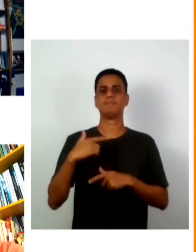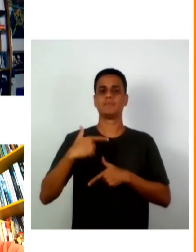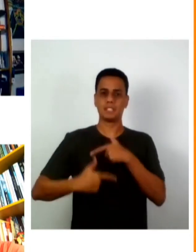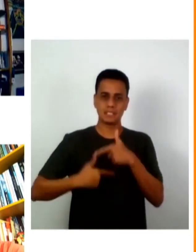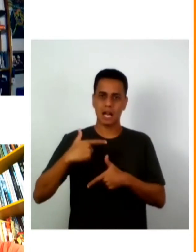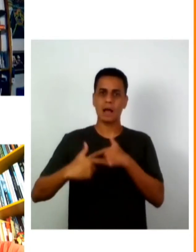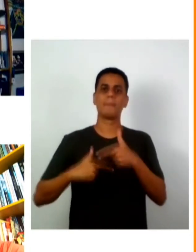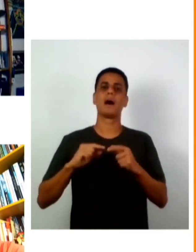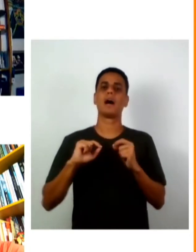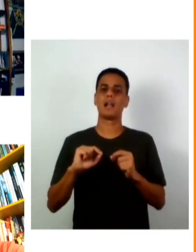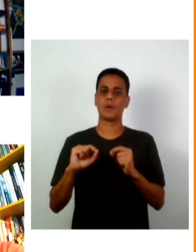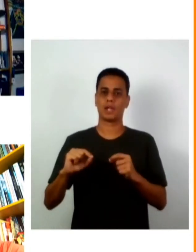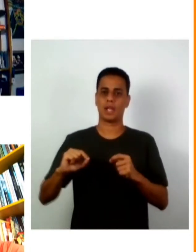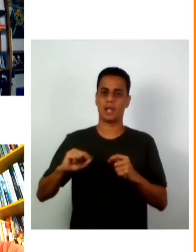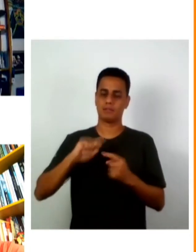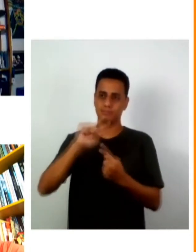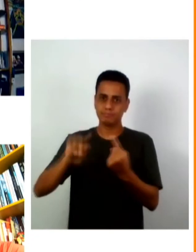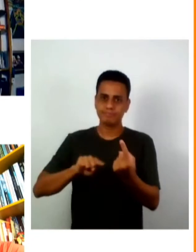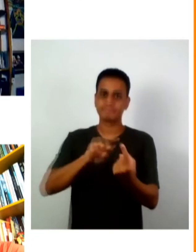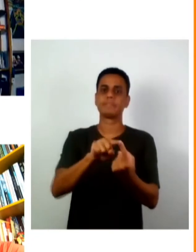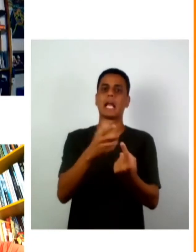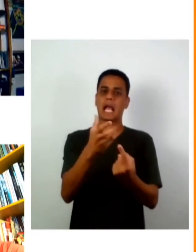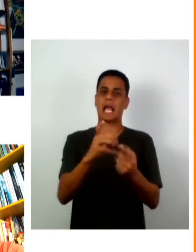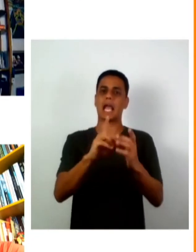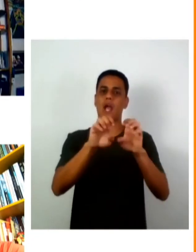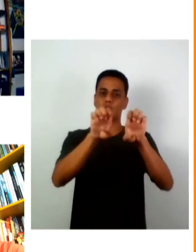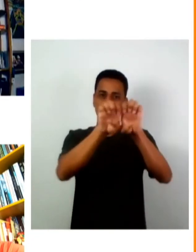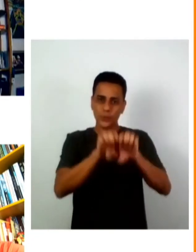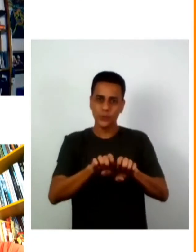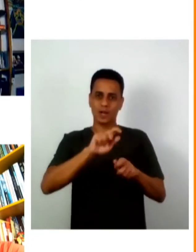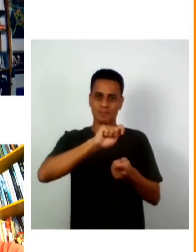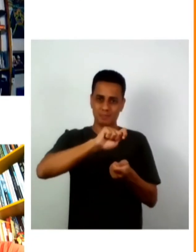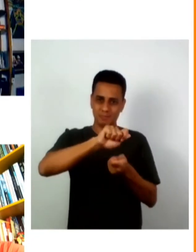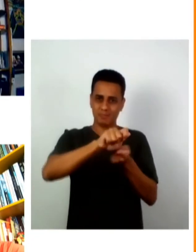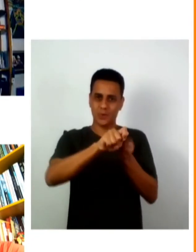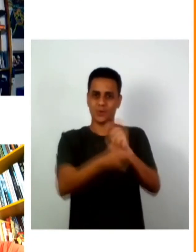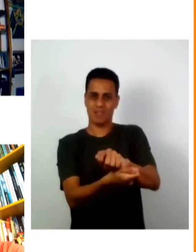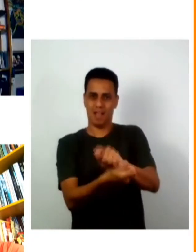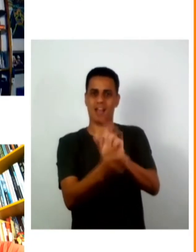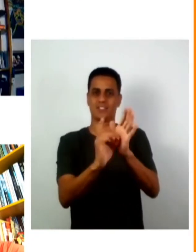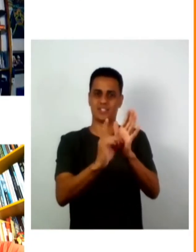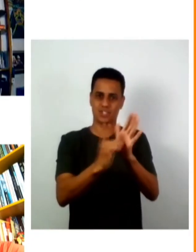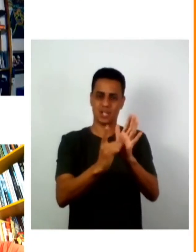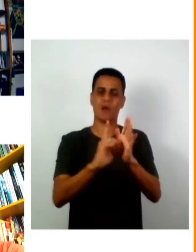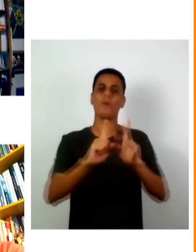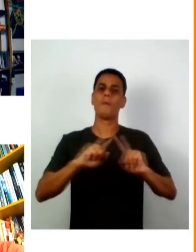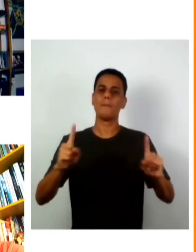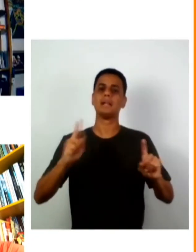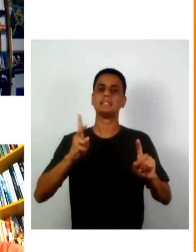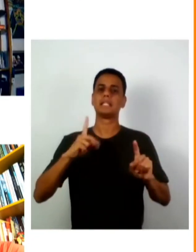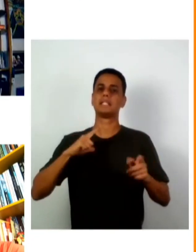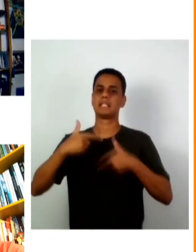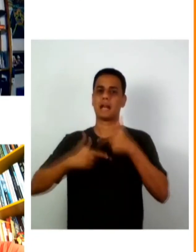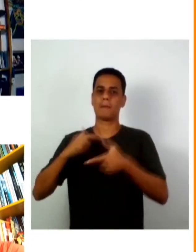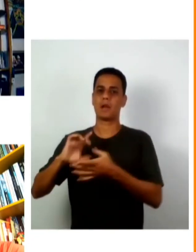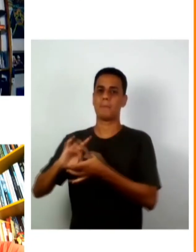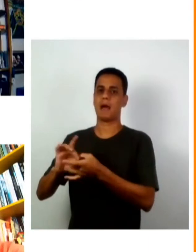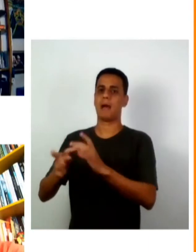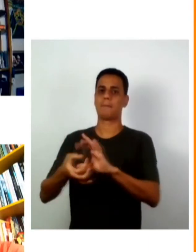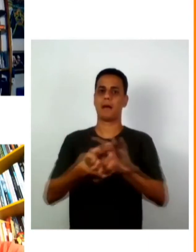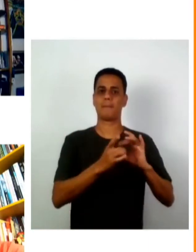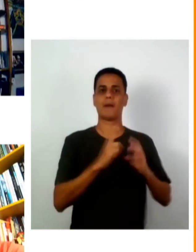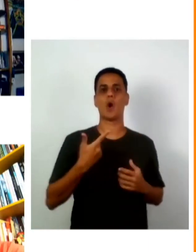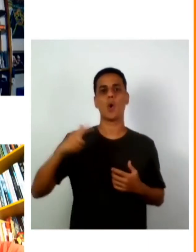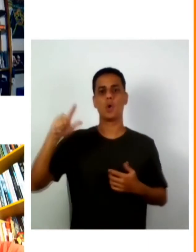digitalização da estrutura mas tem uma atuação em rede e uma visão que se fica com outras organizações que